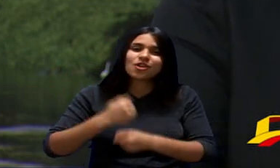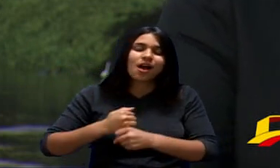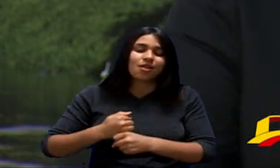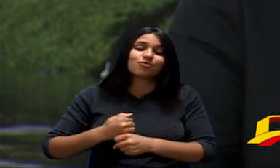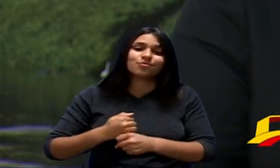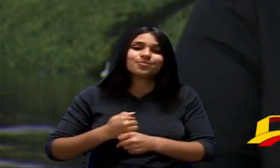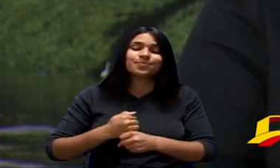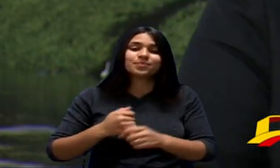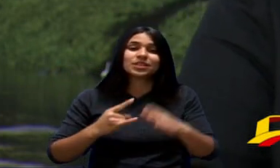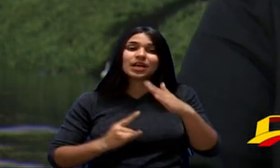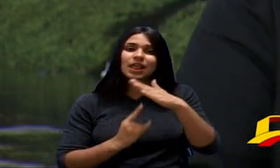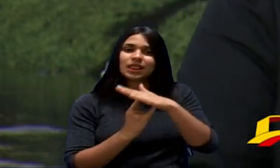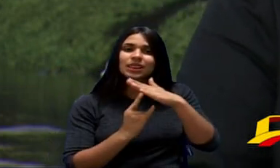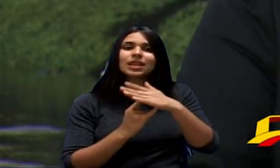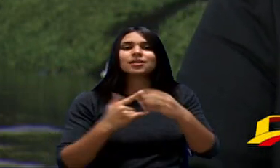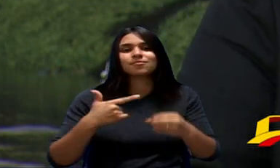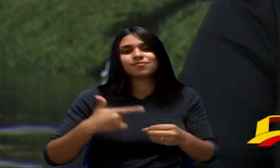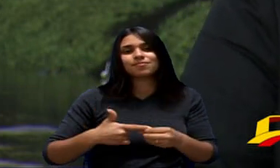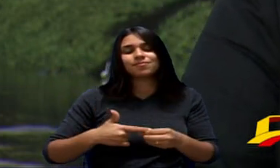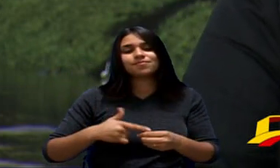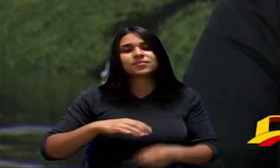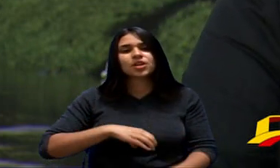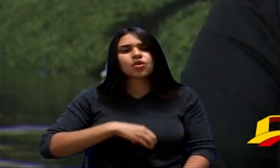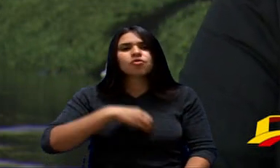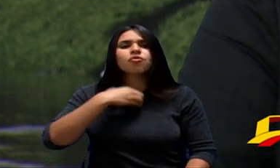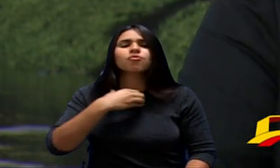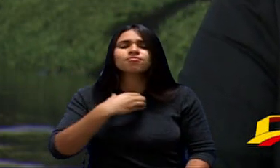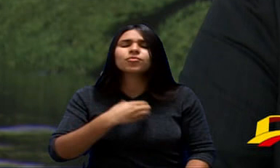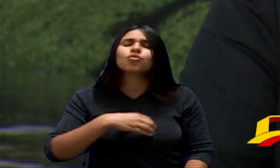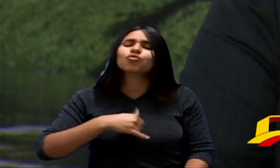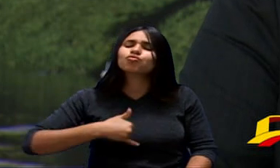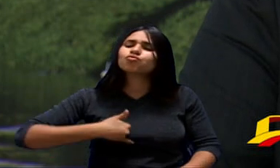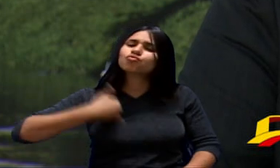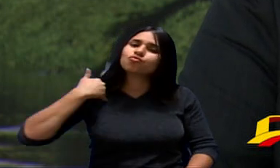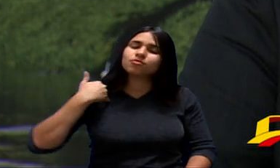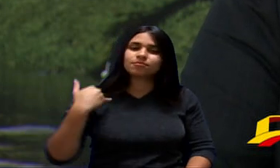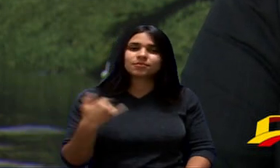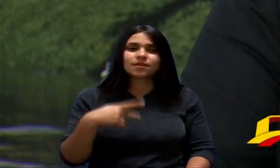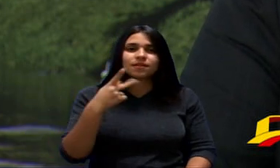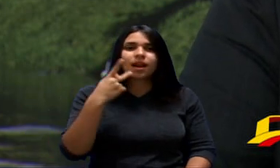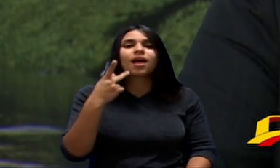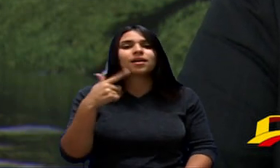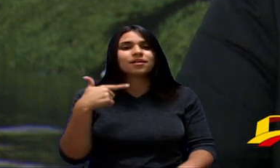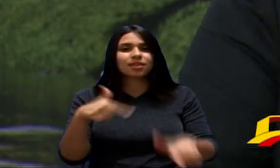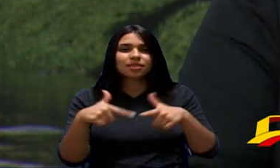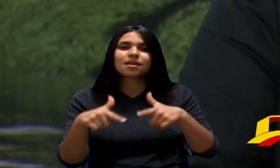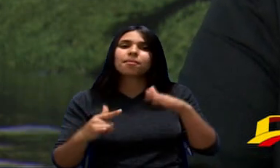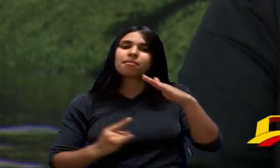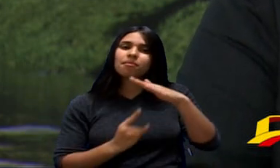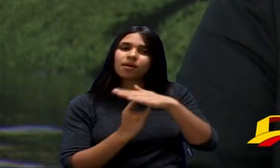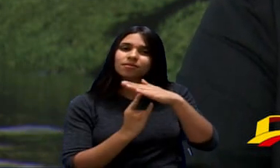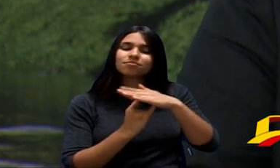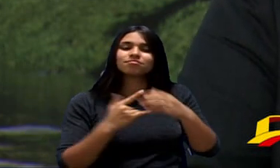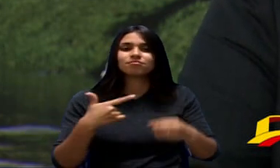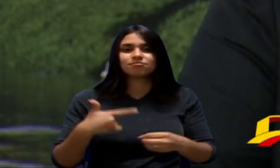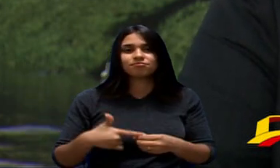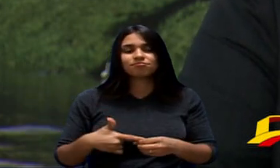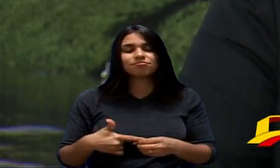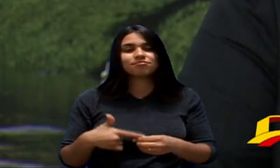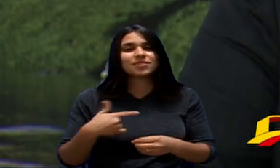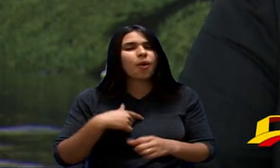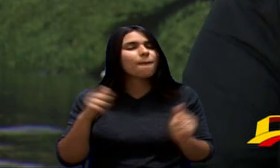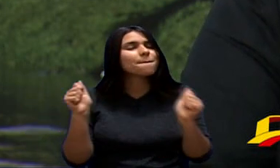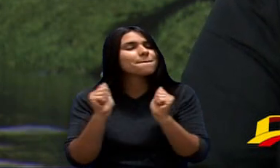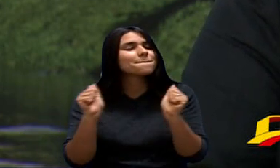E Têm Honra De Dizer Que São Frentistas E Trabalham A Favor Da População E Da Sua Família Eu Adoro